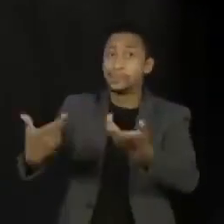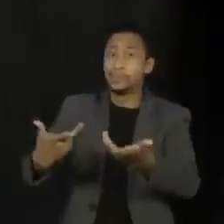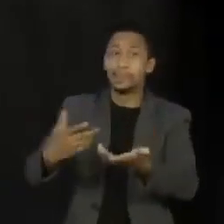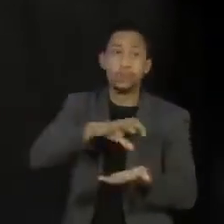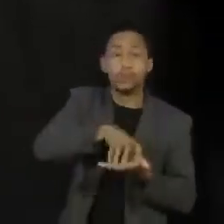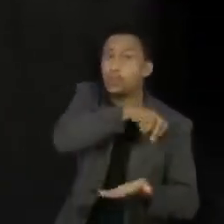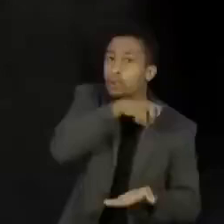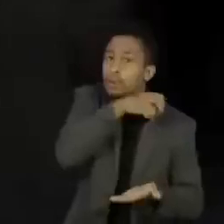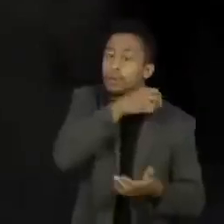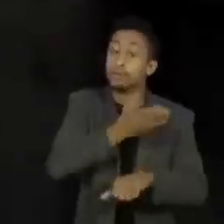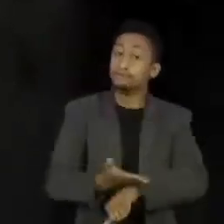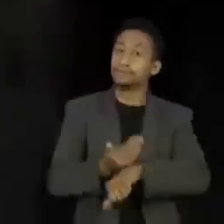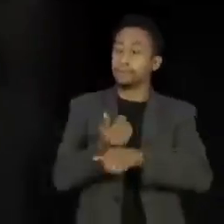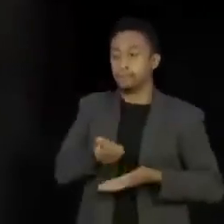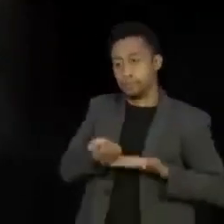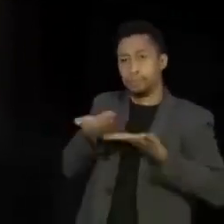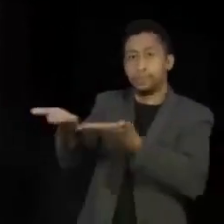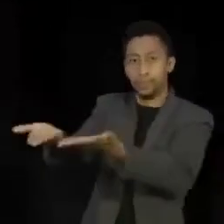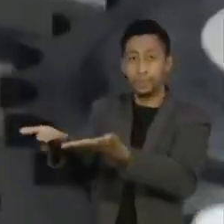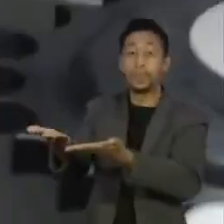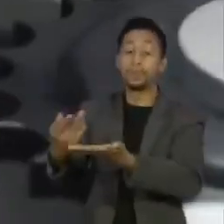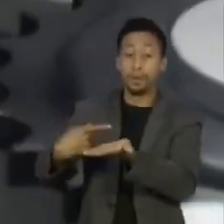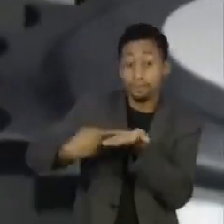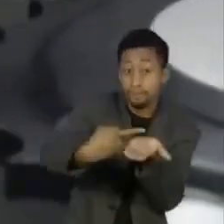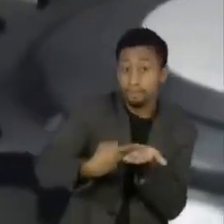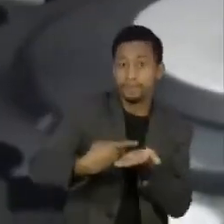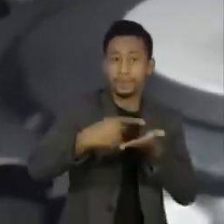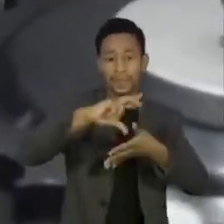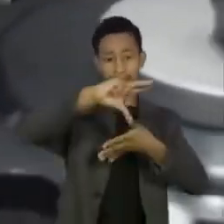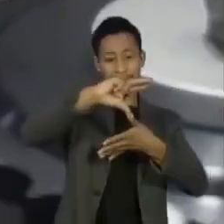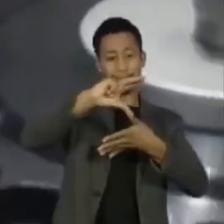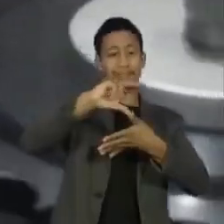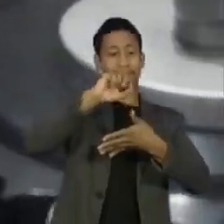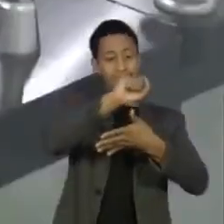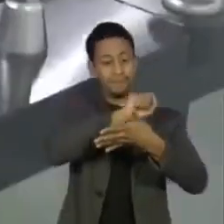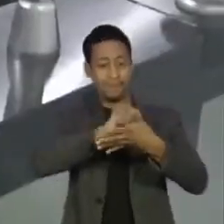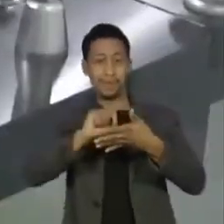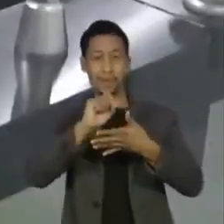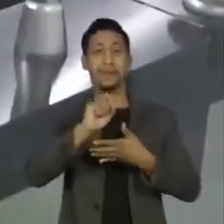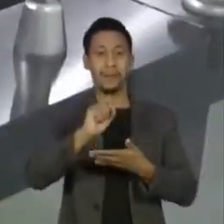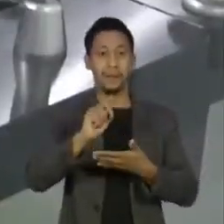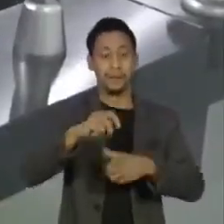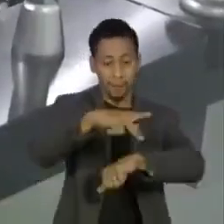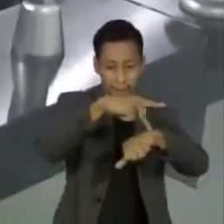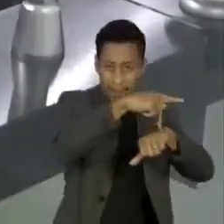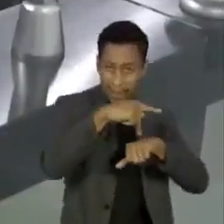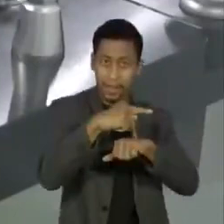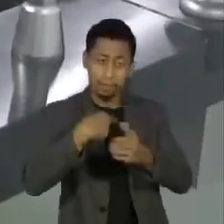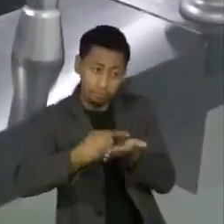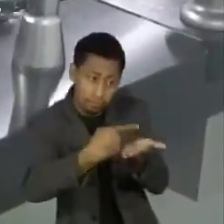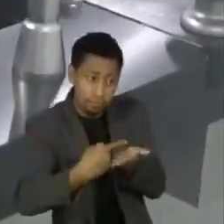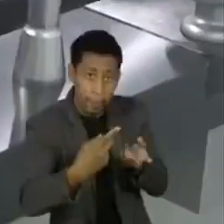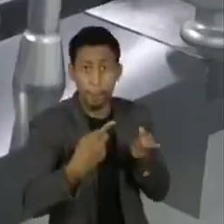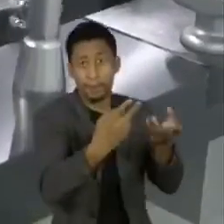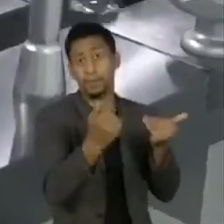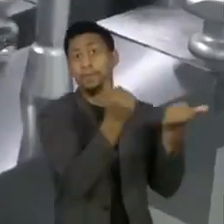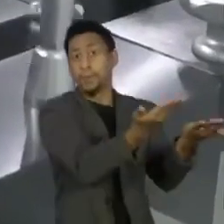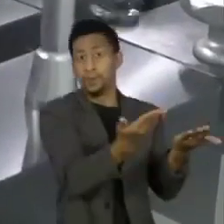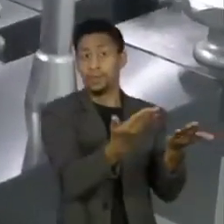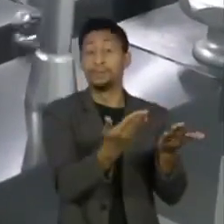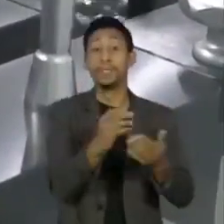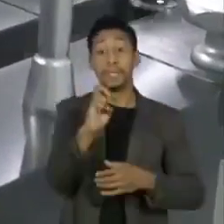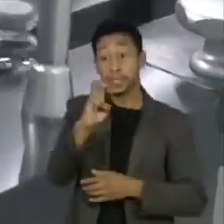O Instituto negocia com outros países da América do Sul que cobram um cronograma. Se o lote com 54 milhões de doses